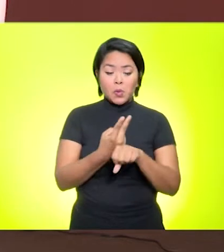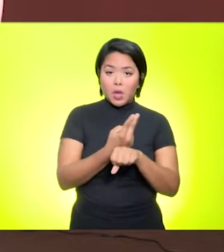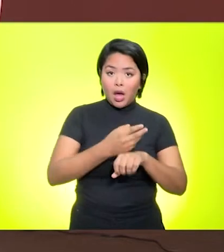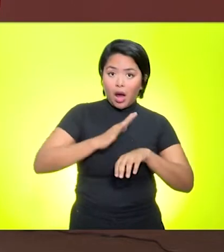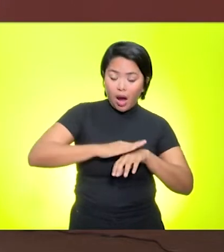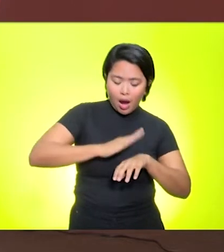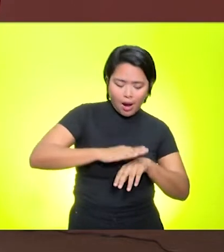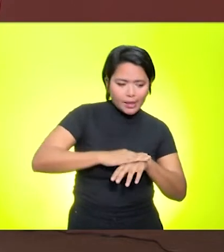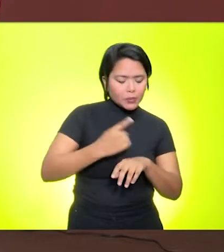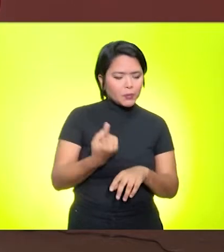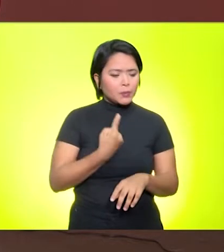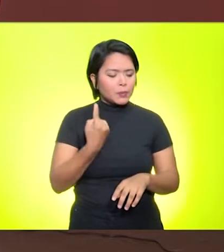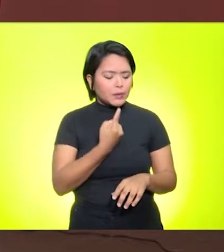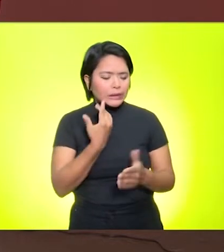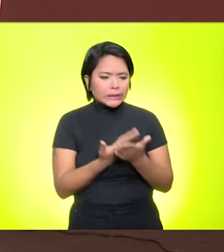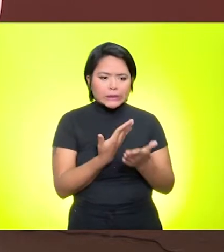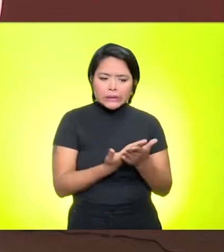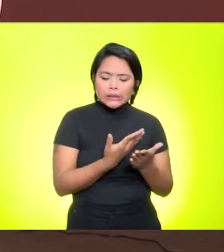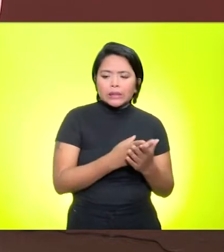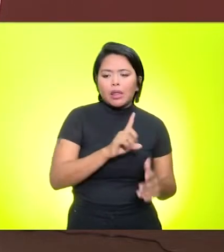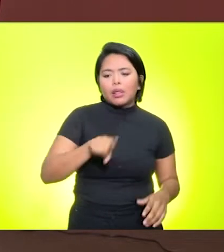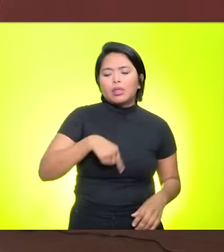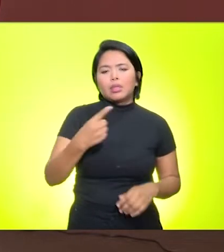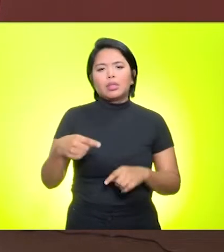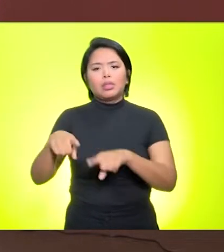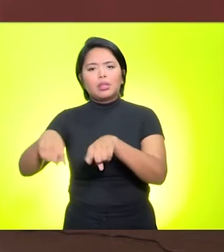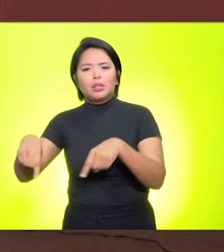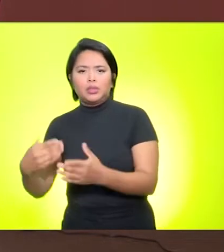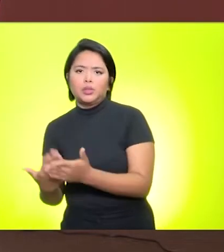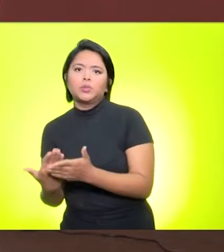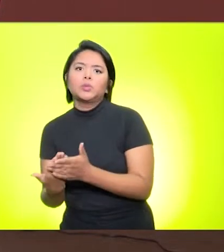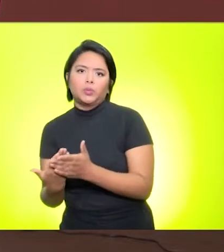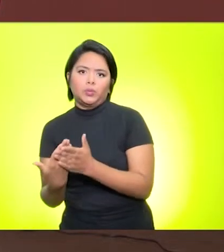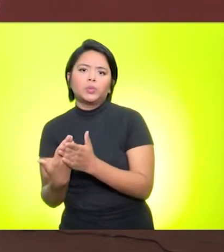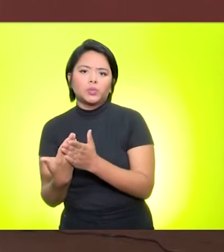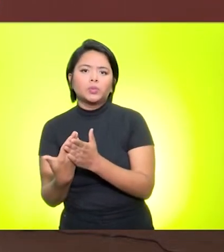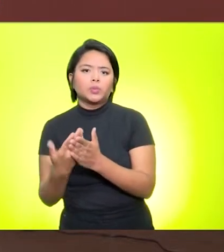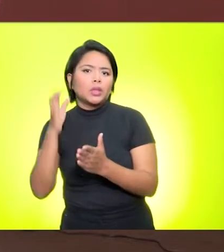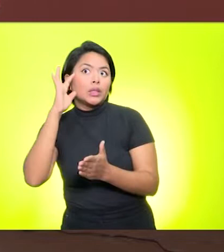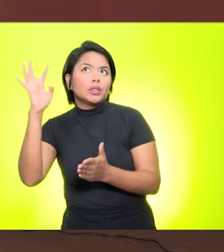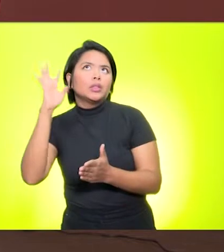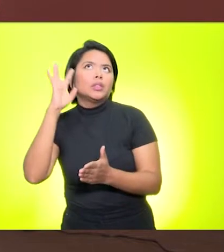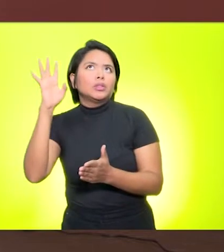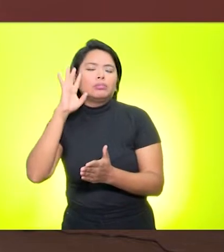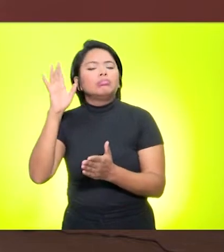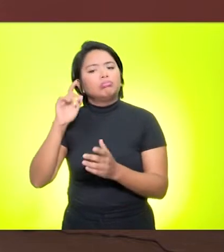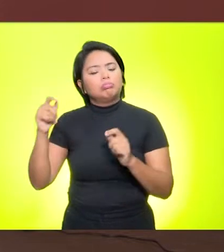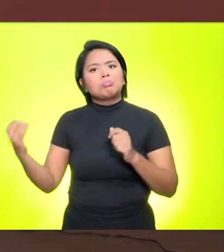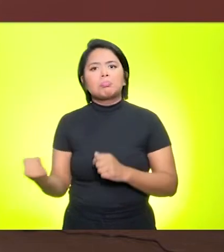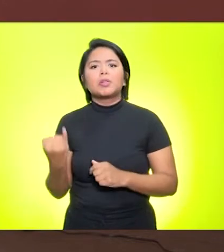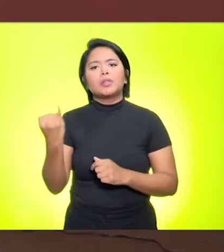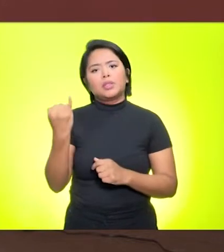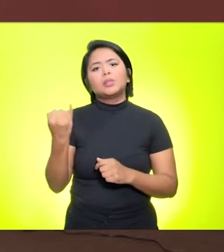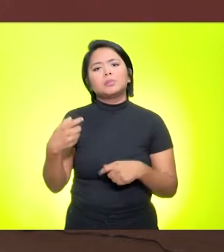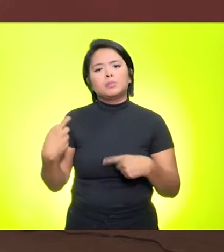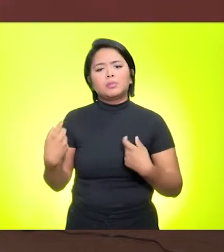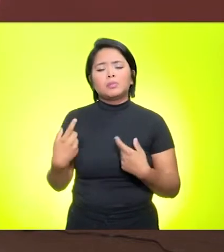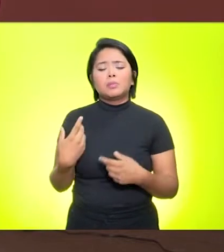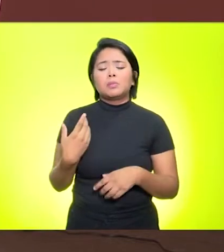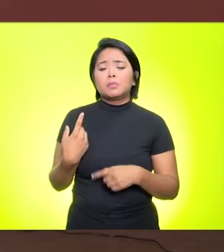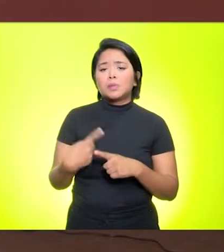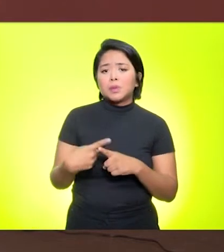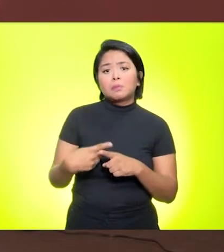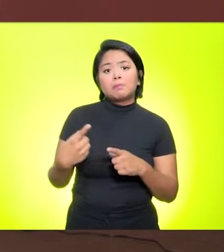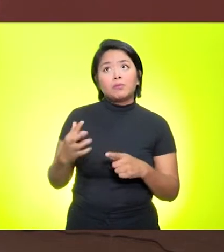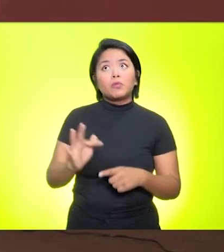inicial, para que, depois, em sala de aula, ele possa aplicar, isso é importante, porque ele vai ter que utilizar essa competência